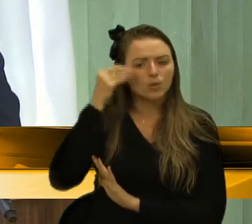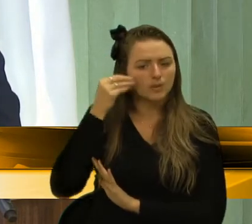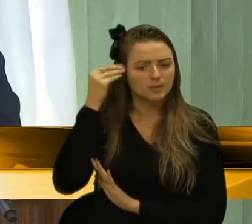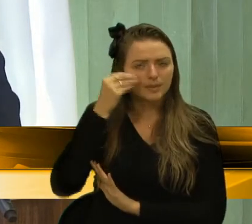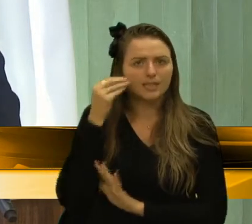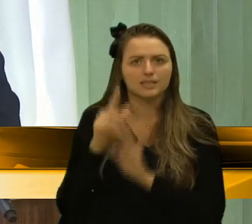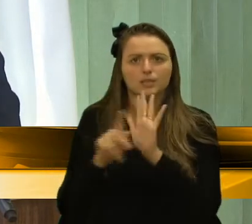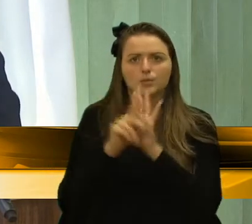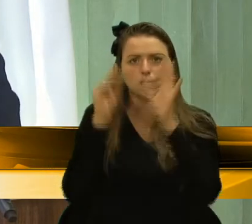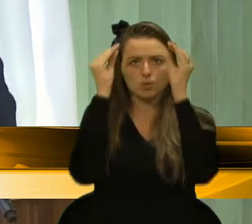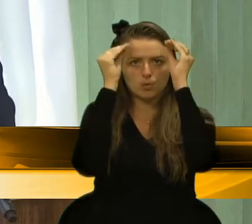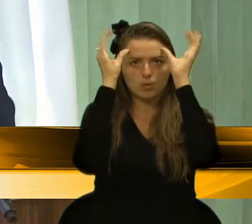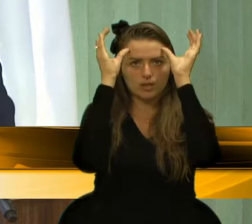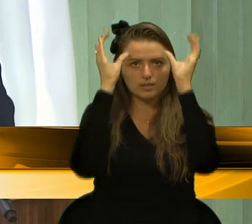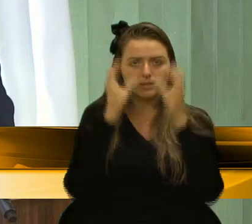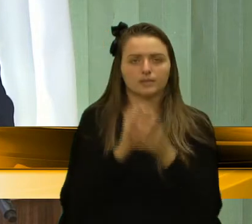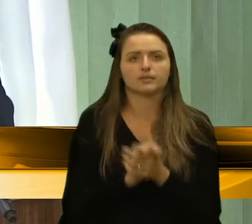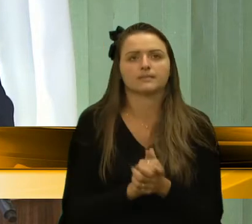conhecimentos.